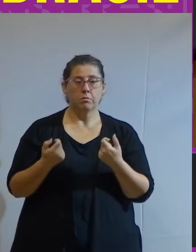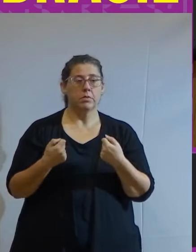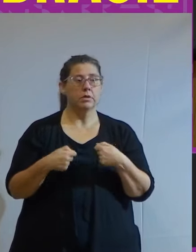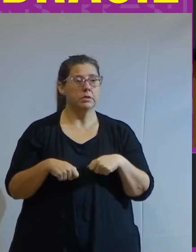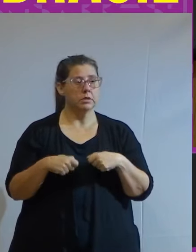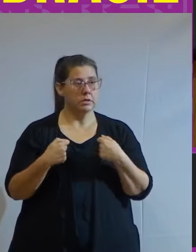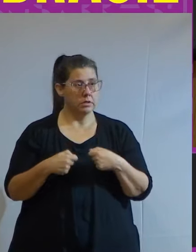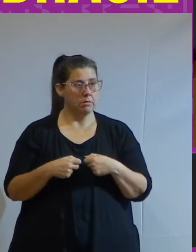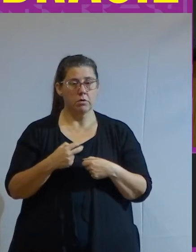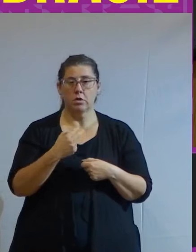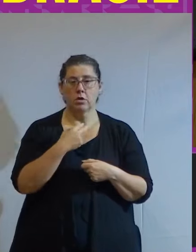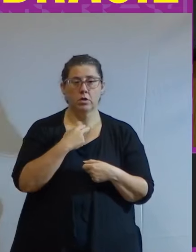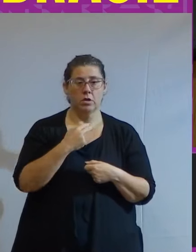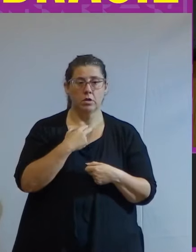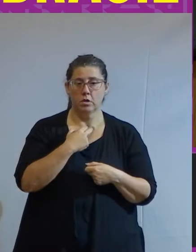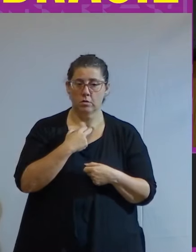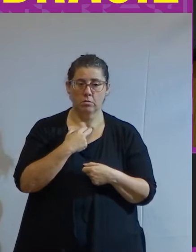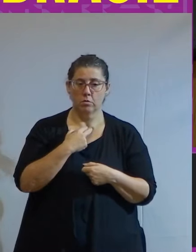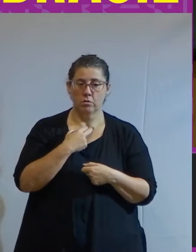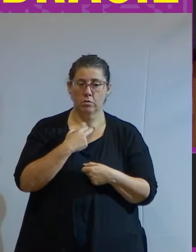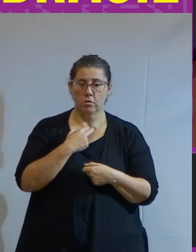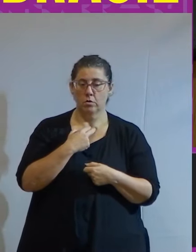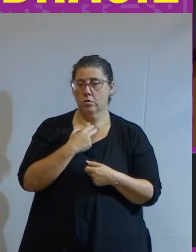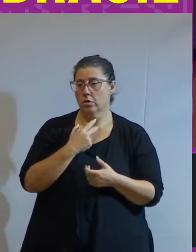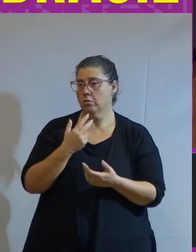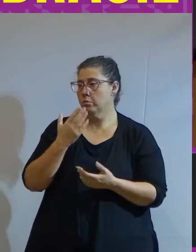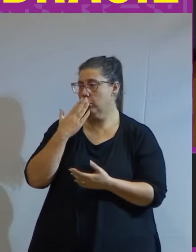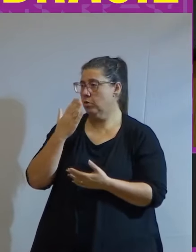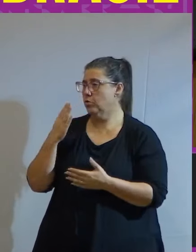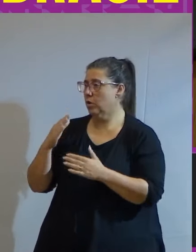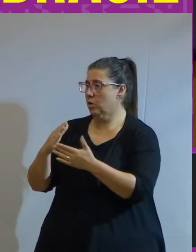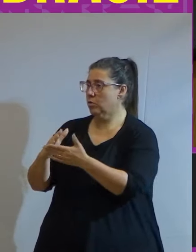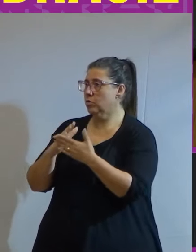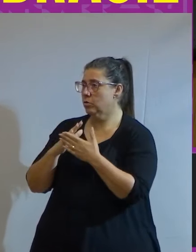dela e não podemos contar com ela é uma coisa